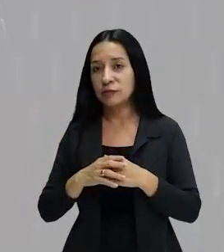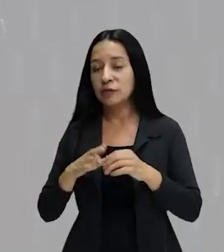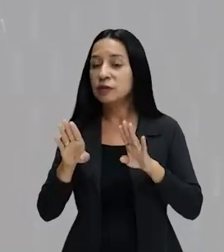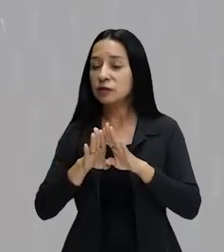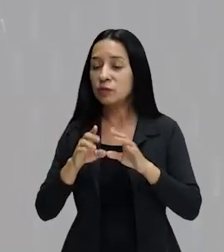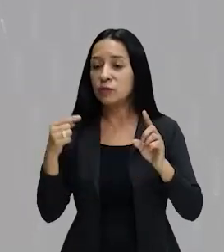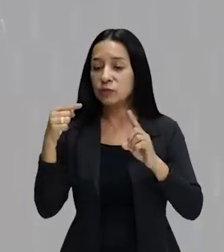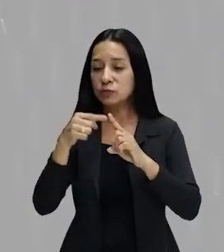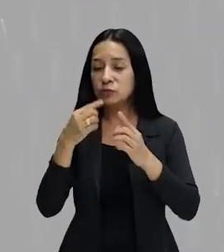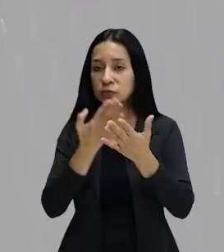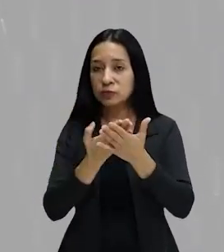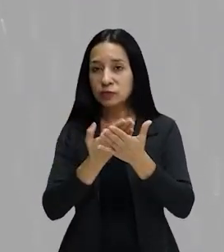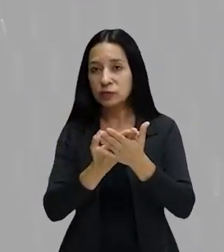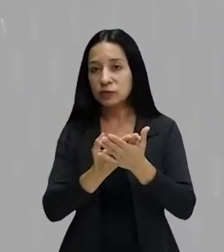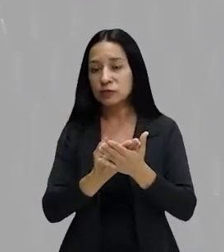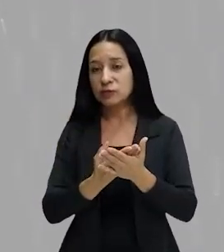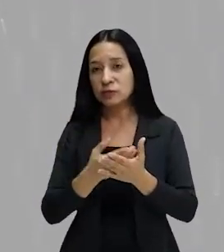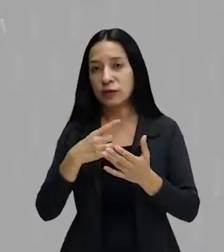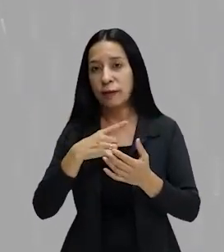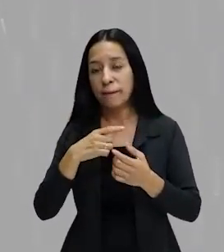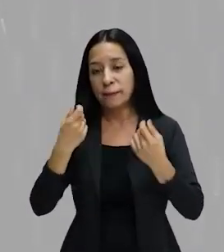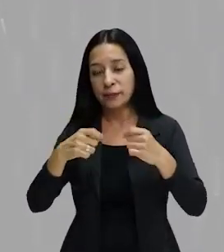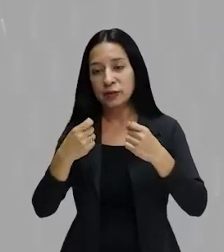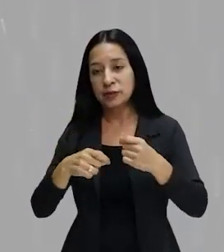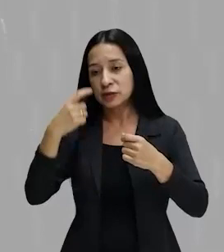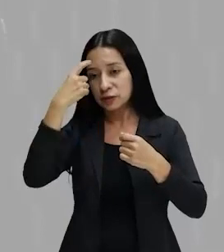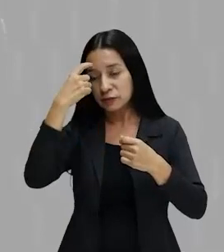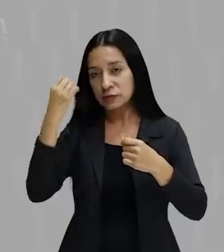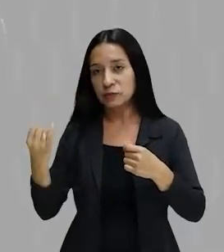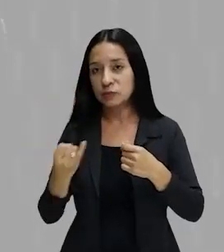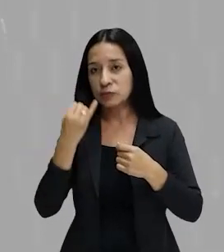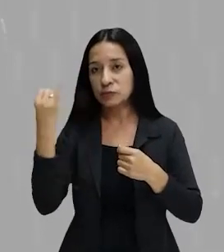aula de hoje é levar você a refletir na importância,